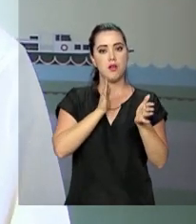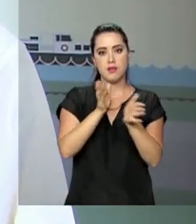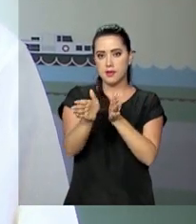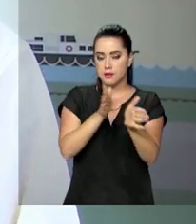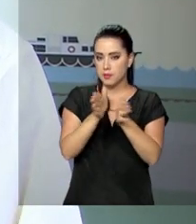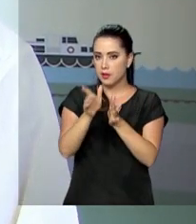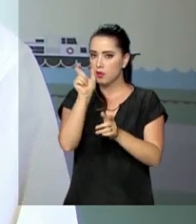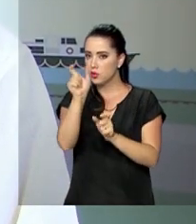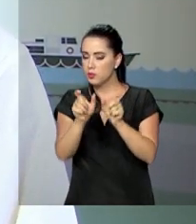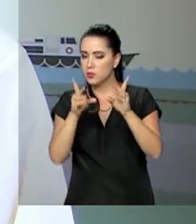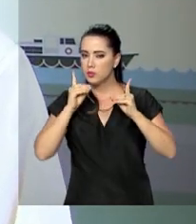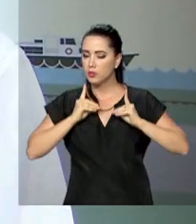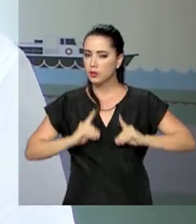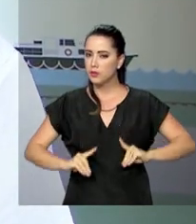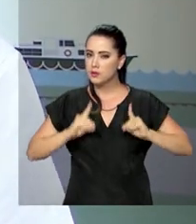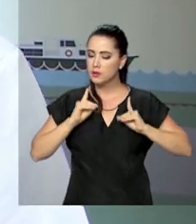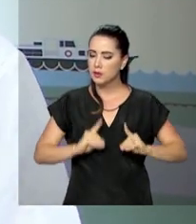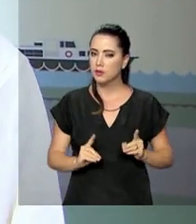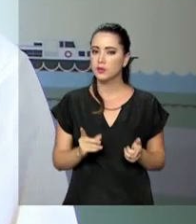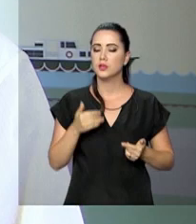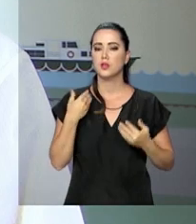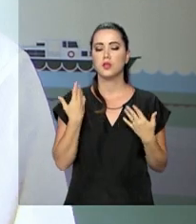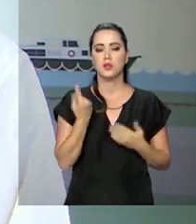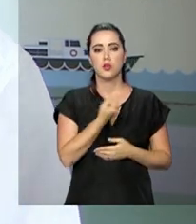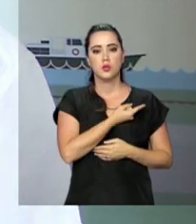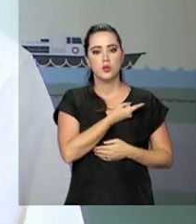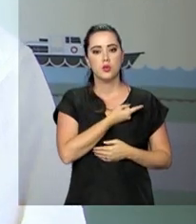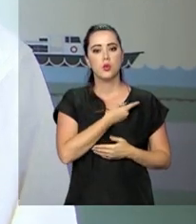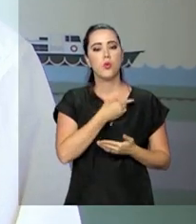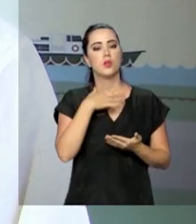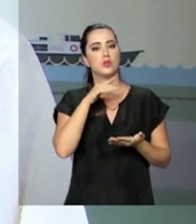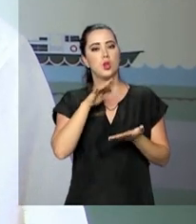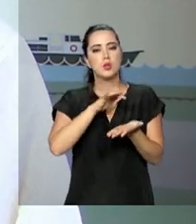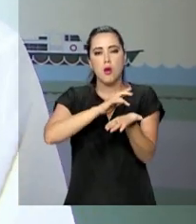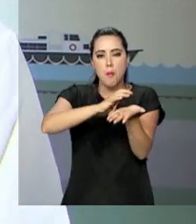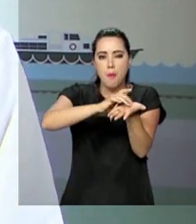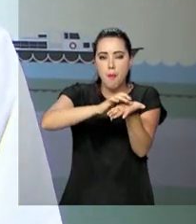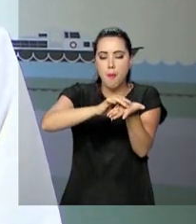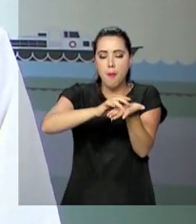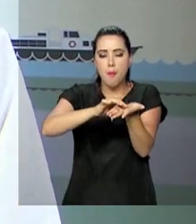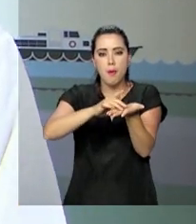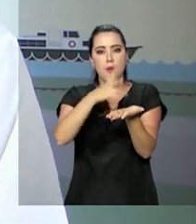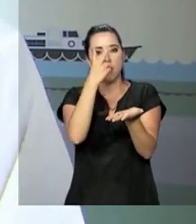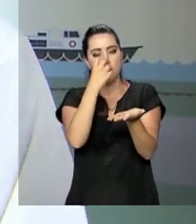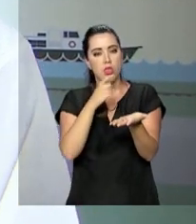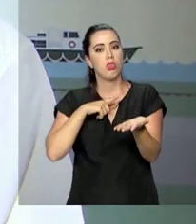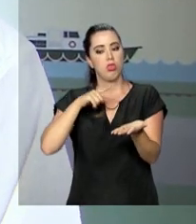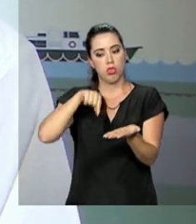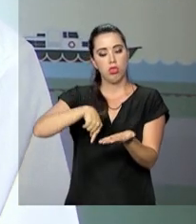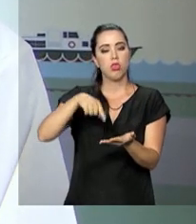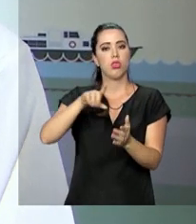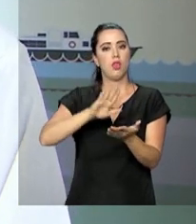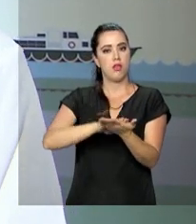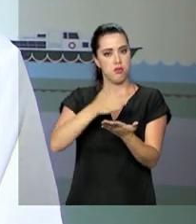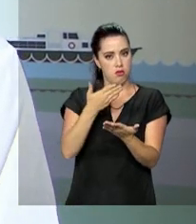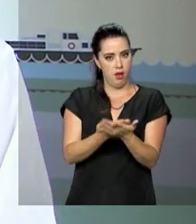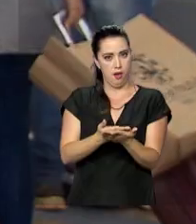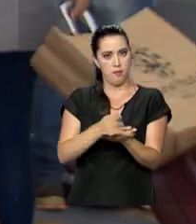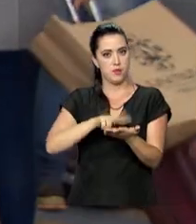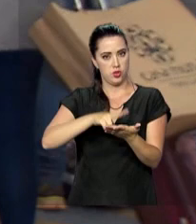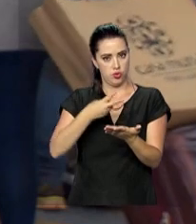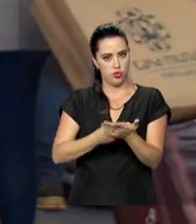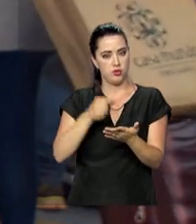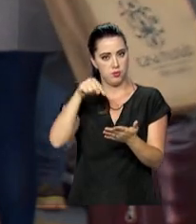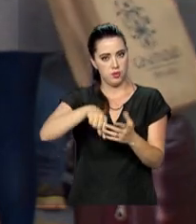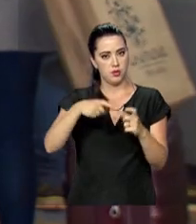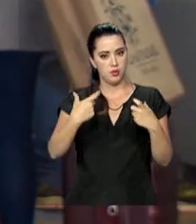pessoa com deficiência. Exatamente com a nossa castilha em braile, intérprete de libras aqui dentro da nossa sede do PASSE LIVRE.